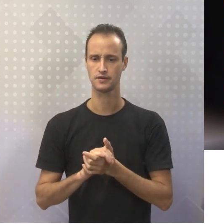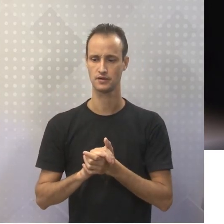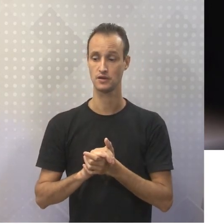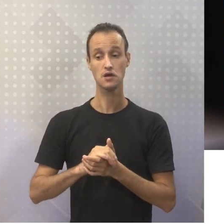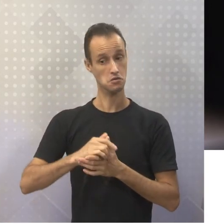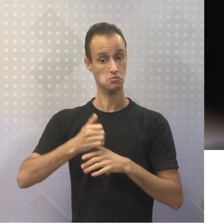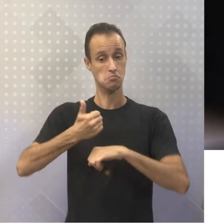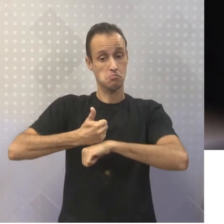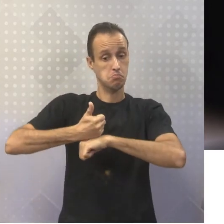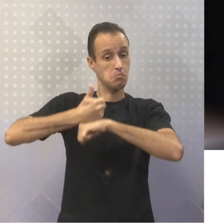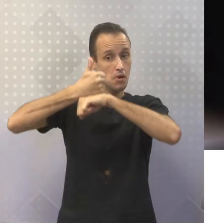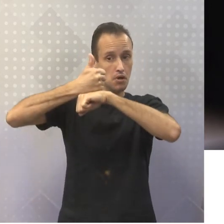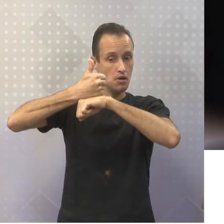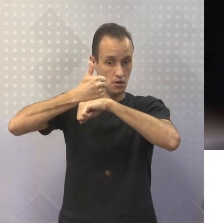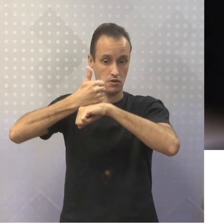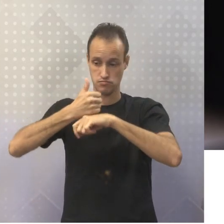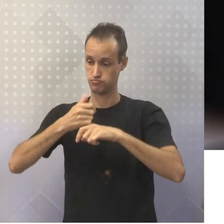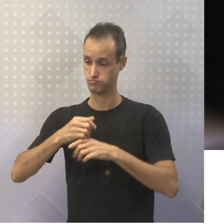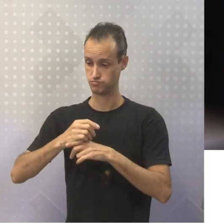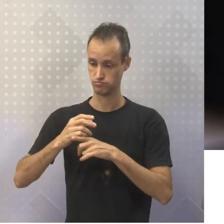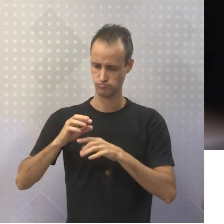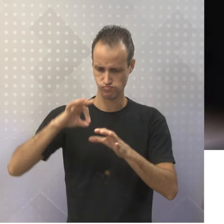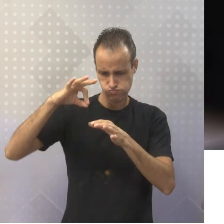Liderança na produção agrícola, né?